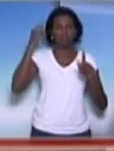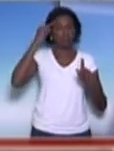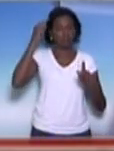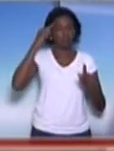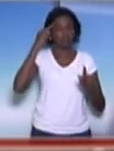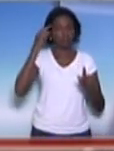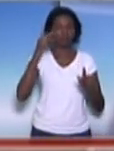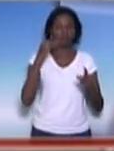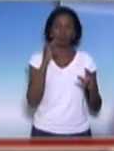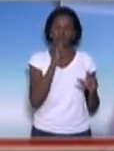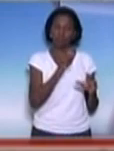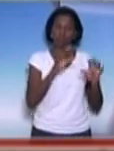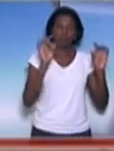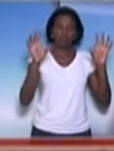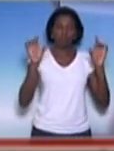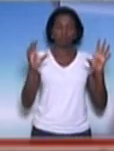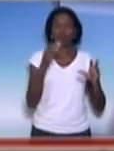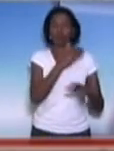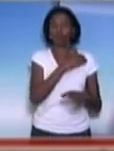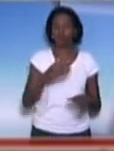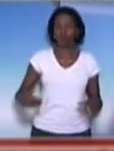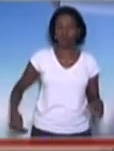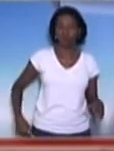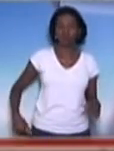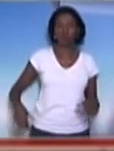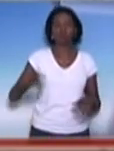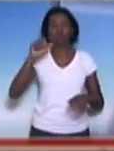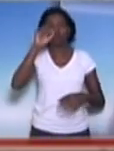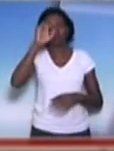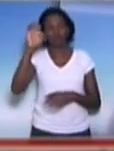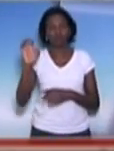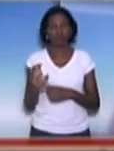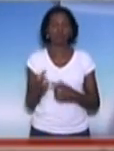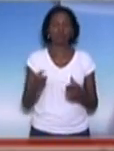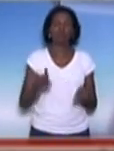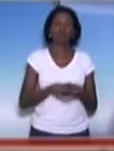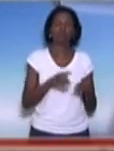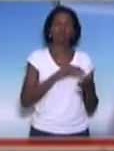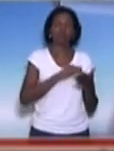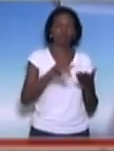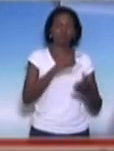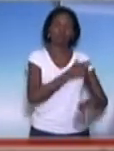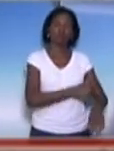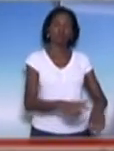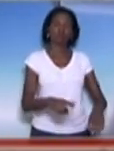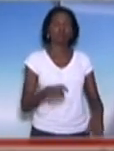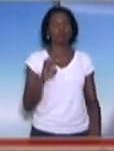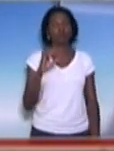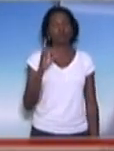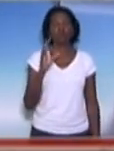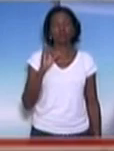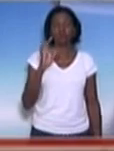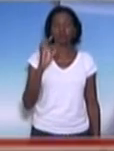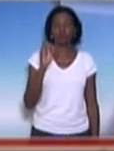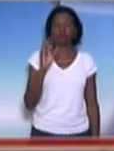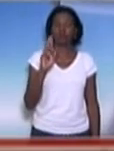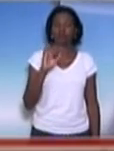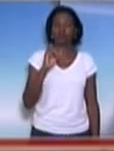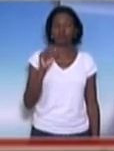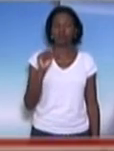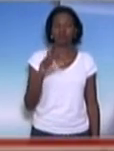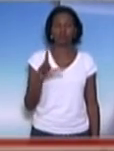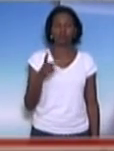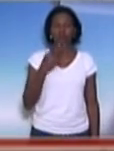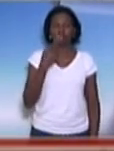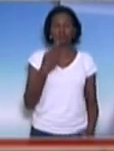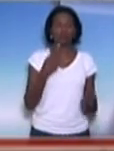do governo estadual ou da Secretaria da Educação, é um editorial que critica